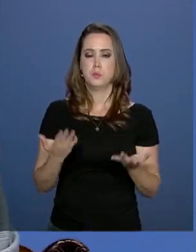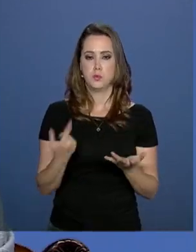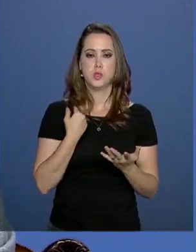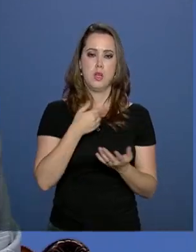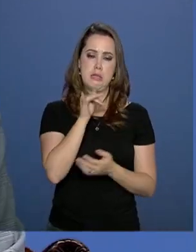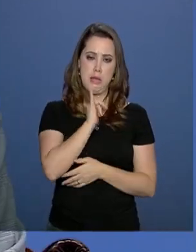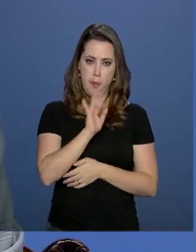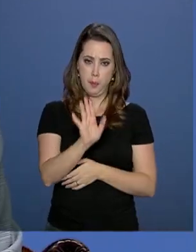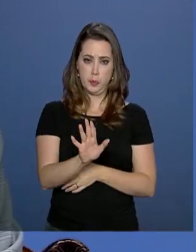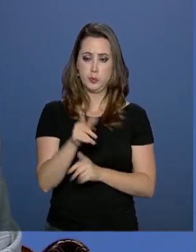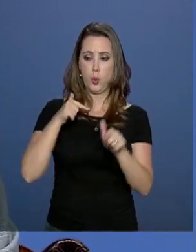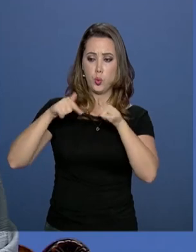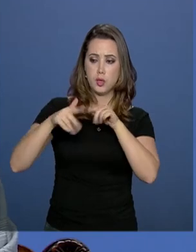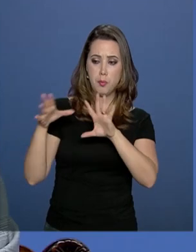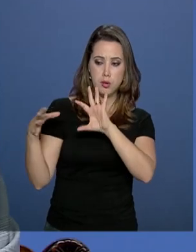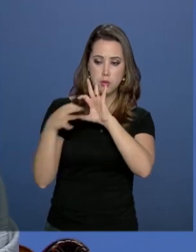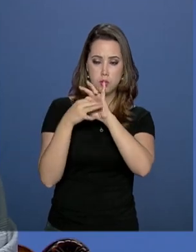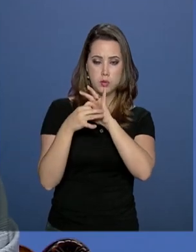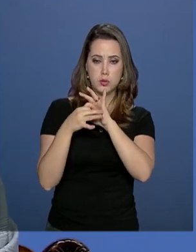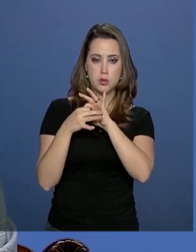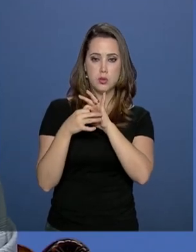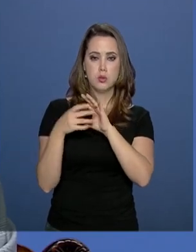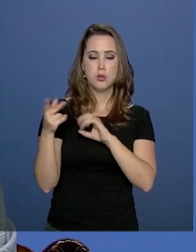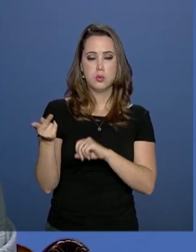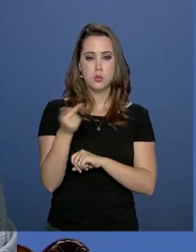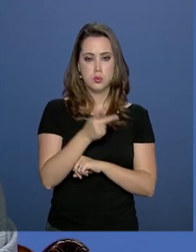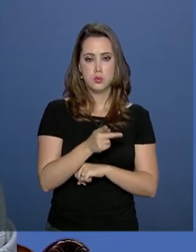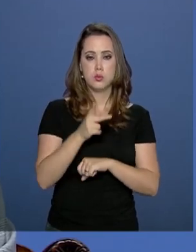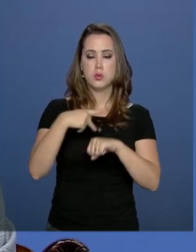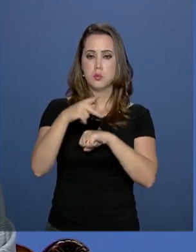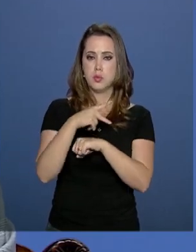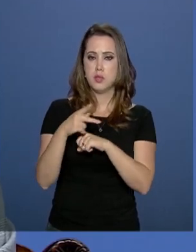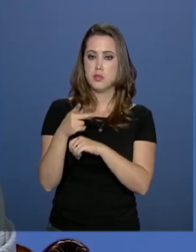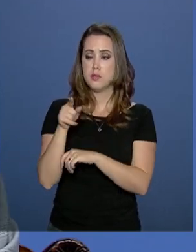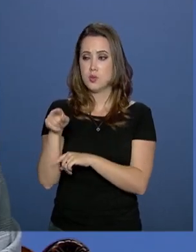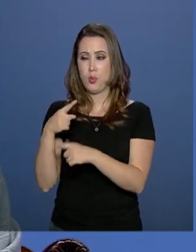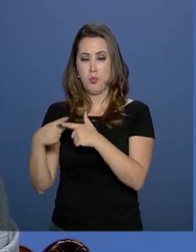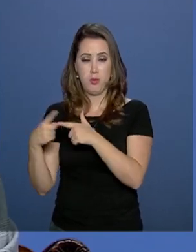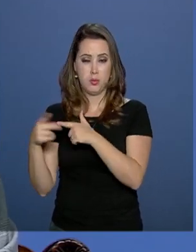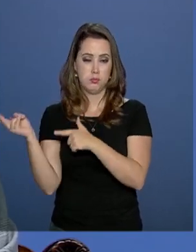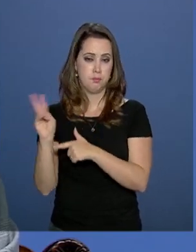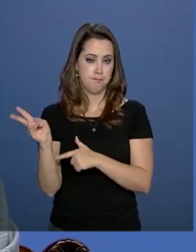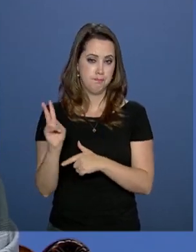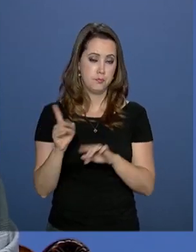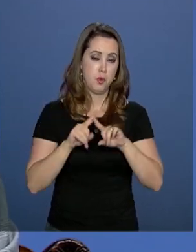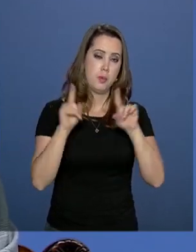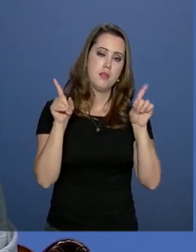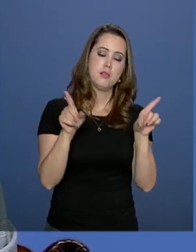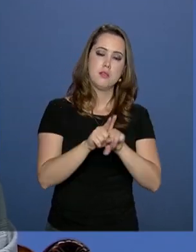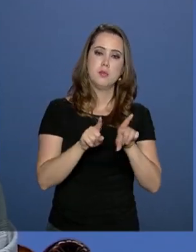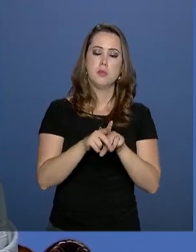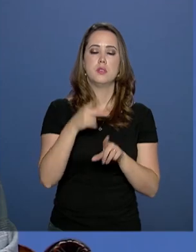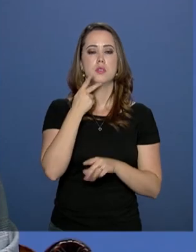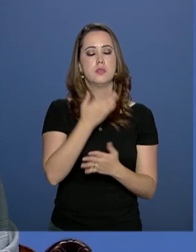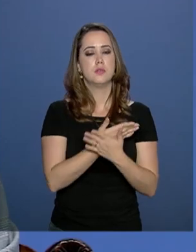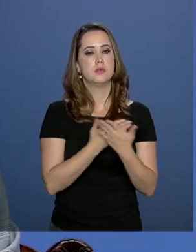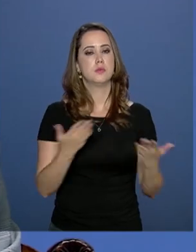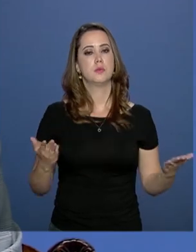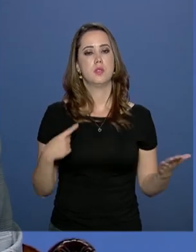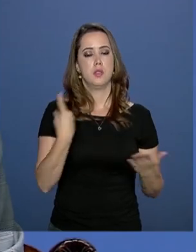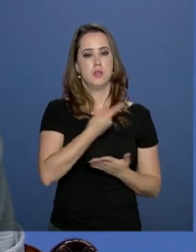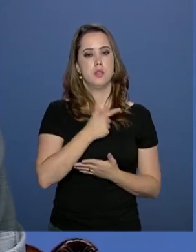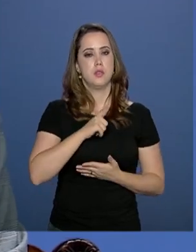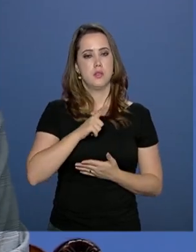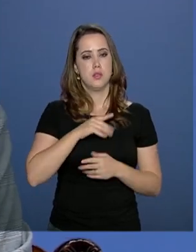conjunta dos dois países no tema da Venezuela. Mas também eu posso dizer a vocês que